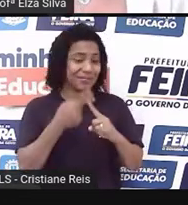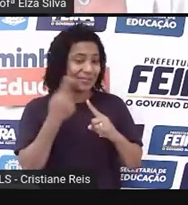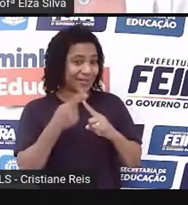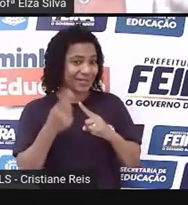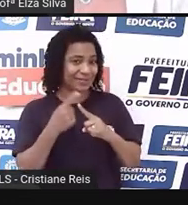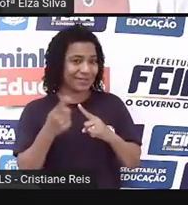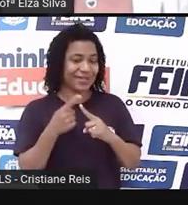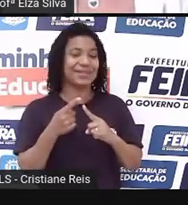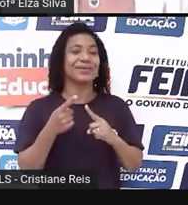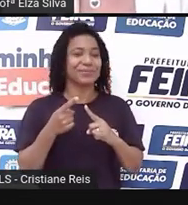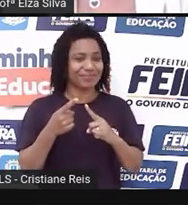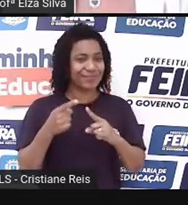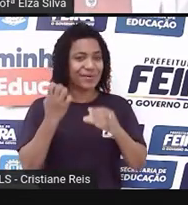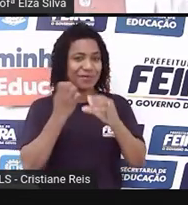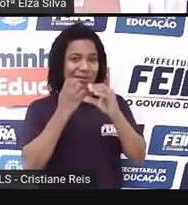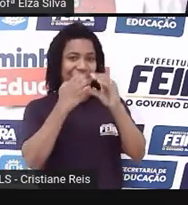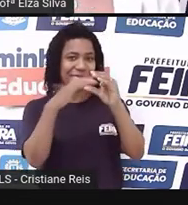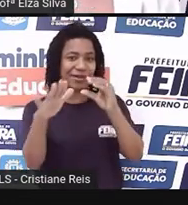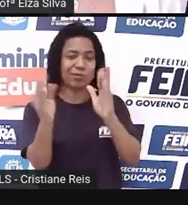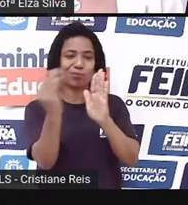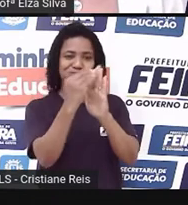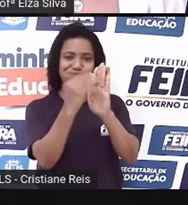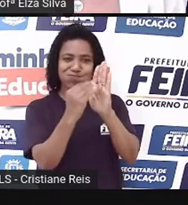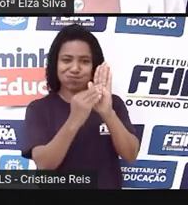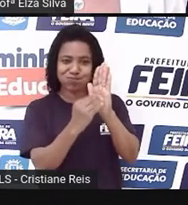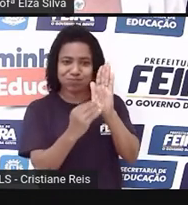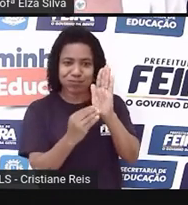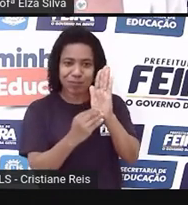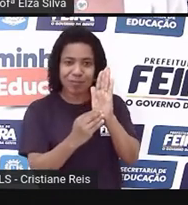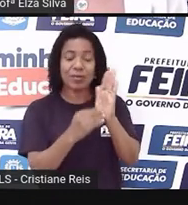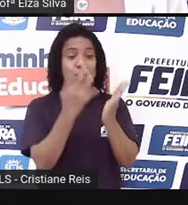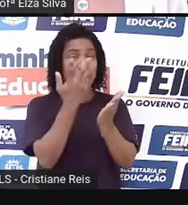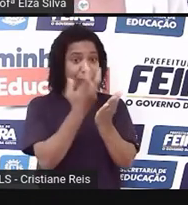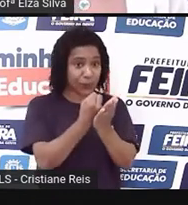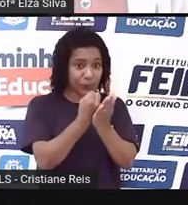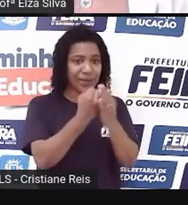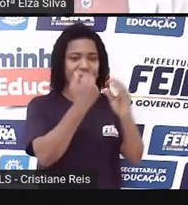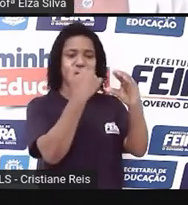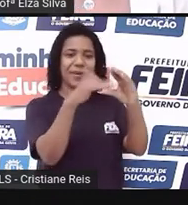e-mail para os quais você quer enviar a mensagem. Ok, students?